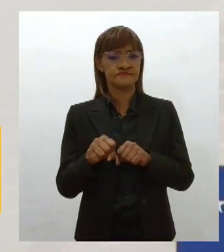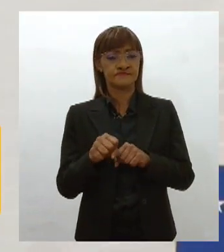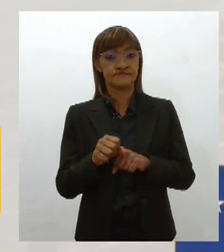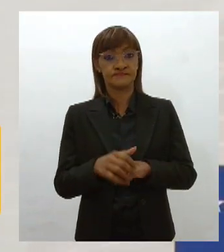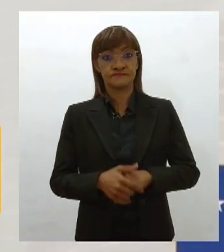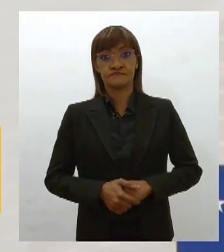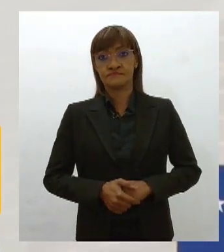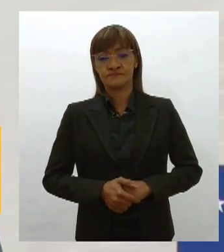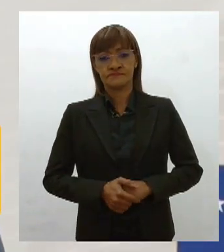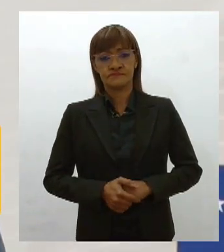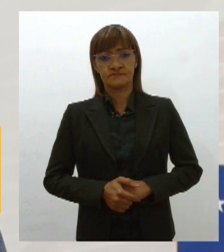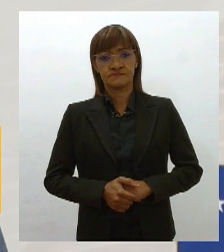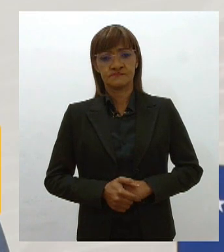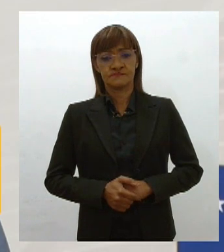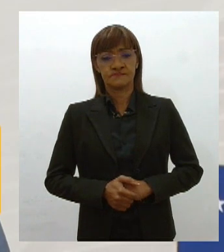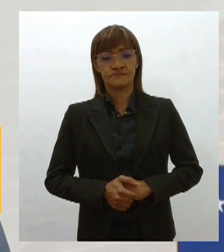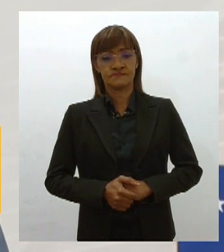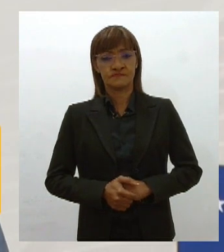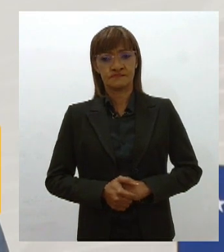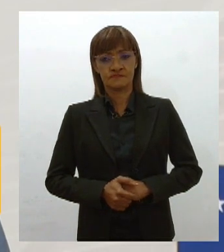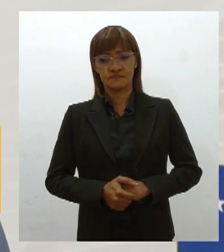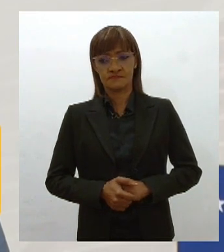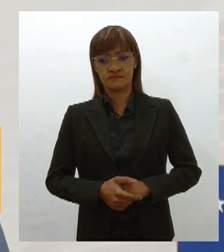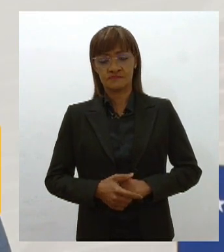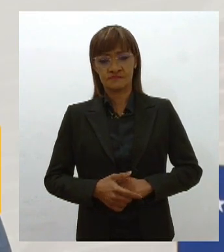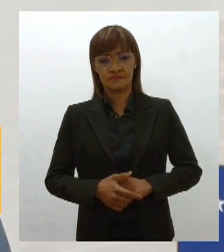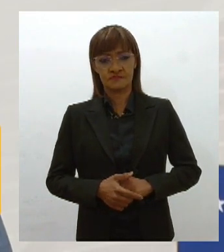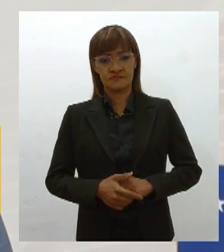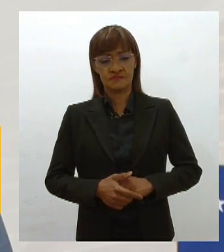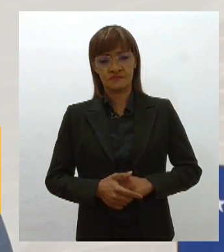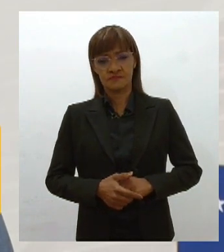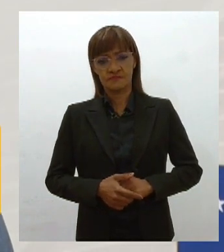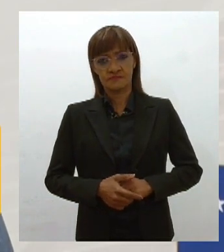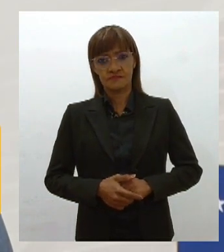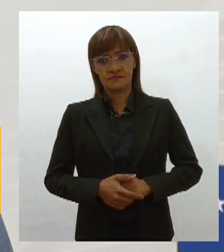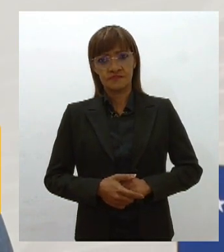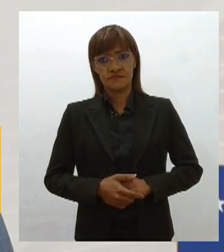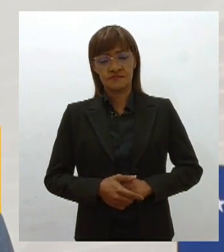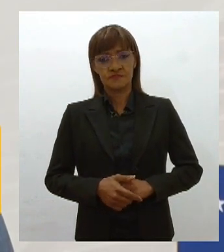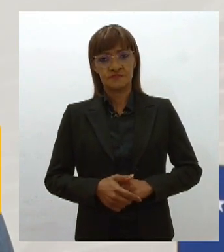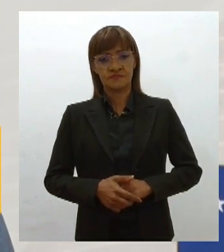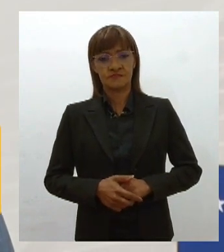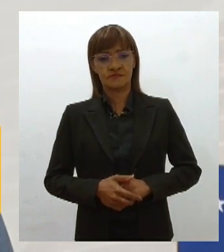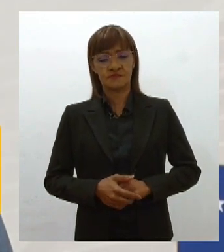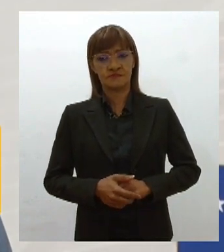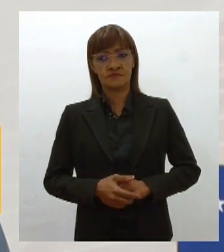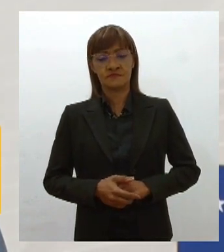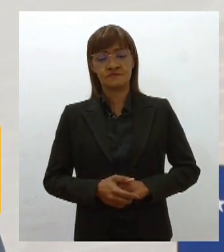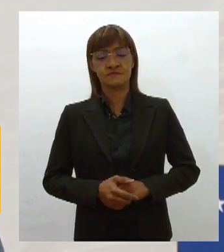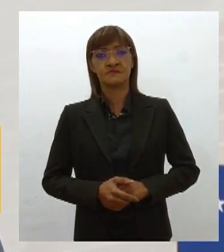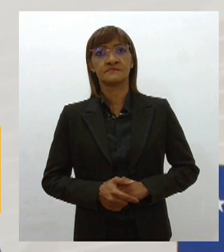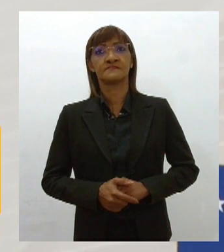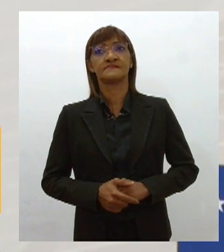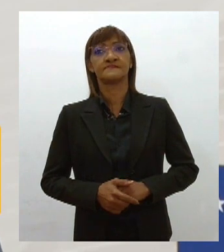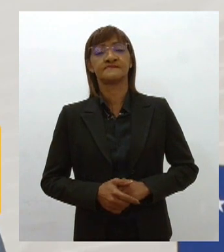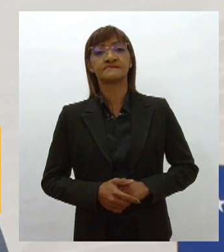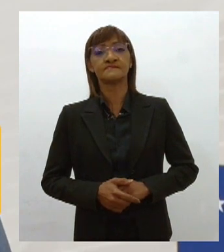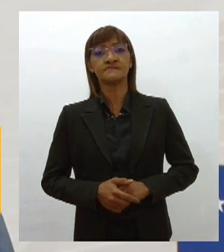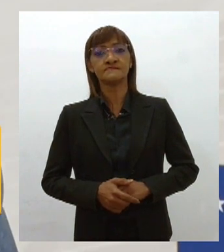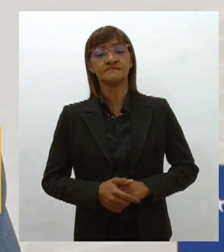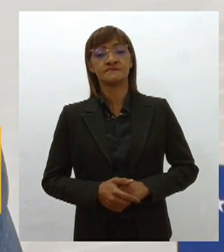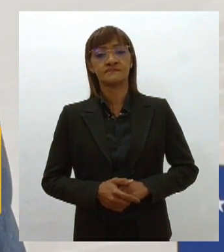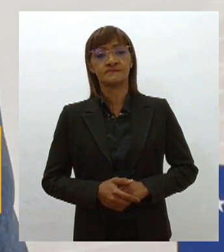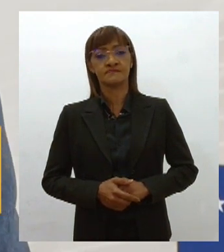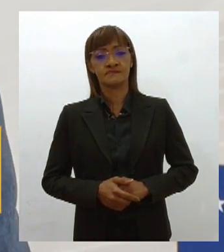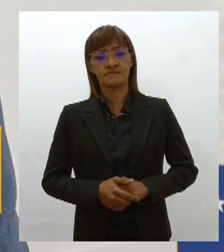Guajará, em socorro, um filho matou o pai e a própria mãe. Então, ele estava encostado pela